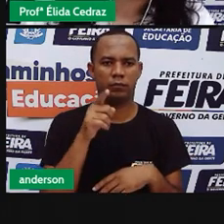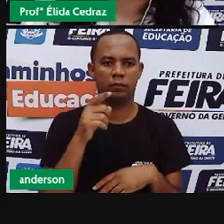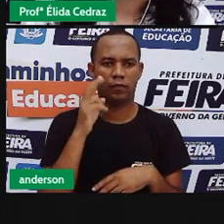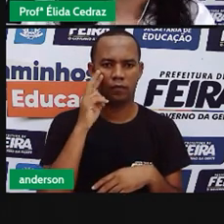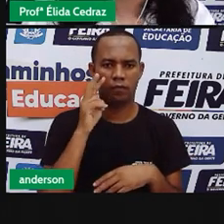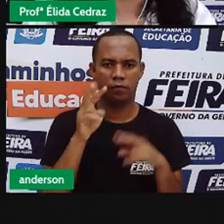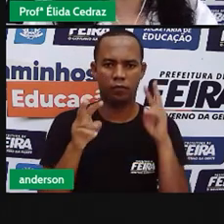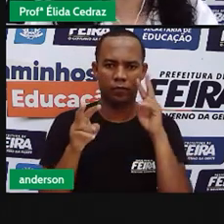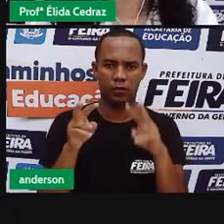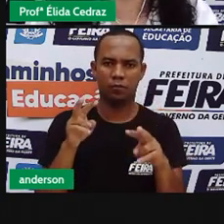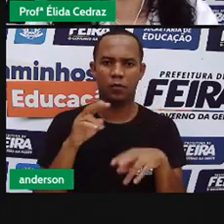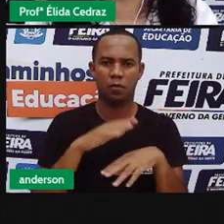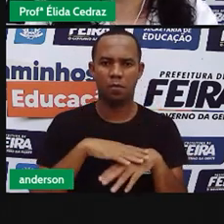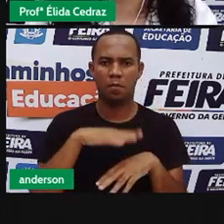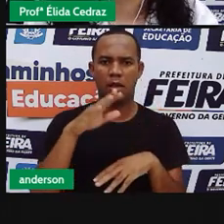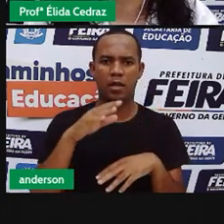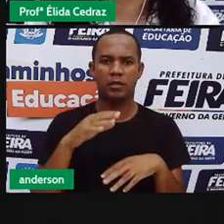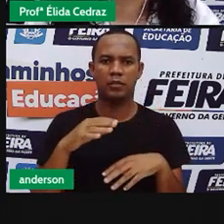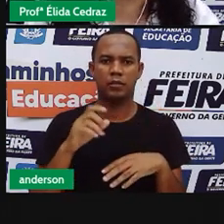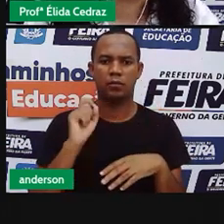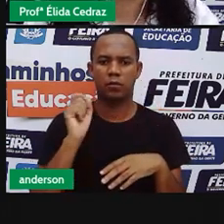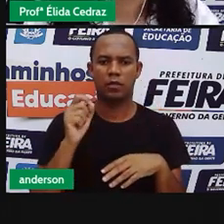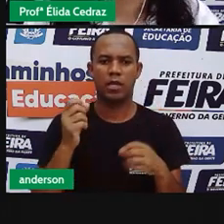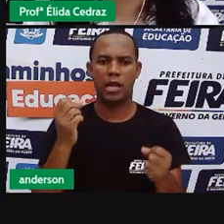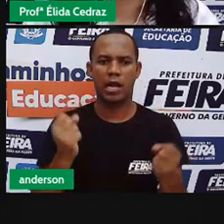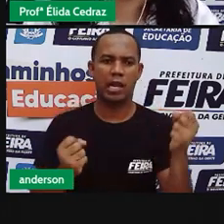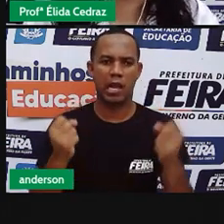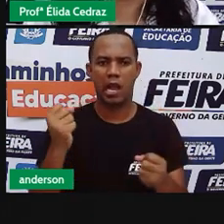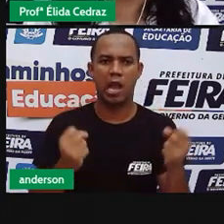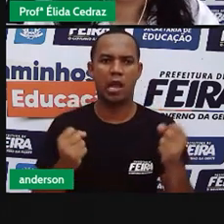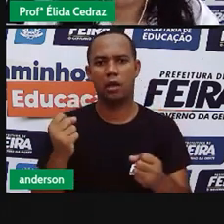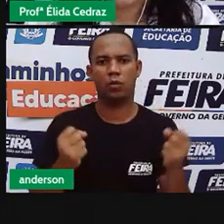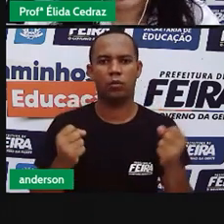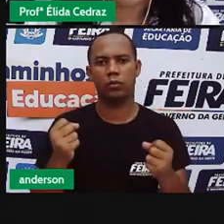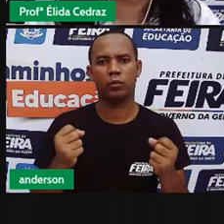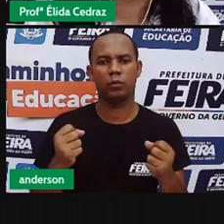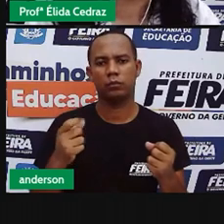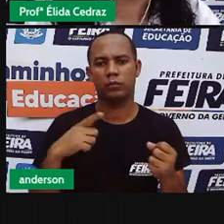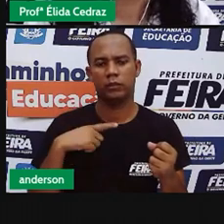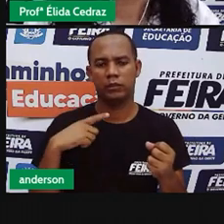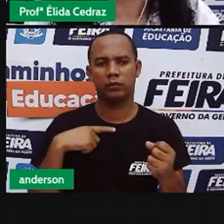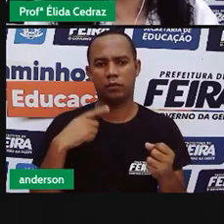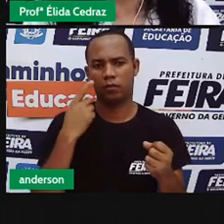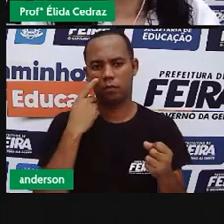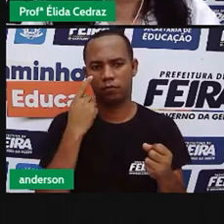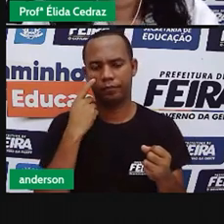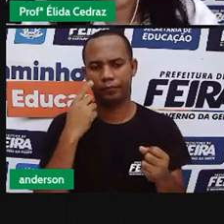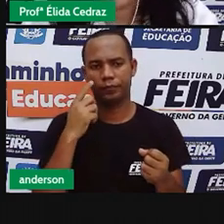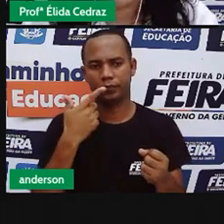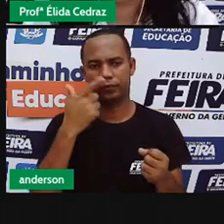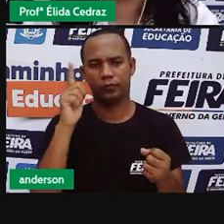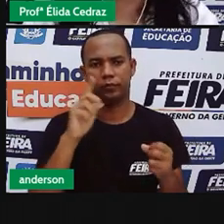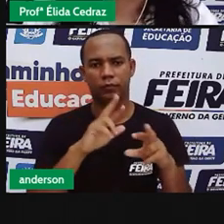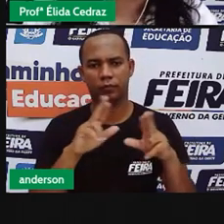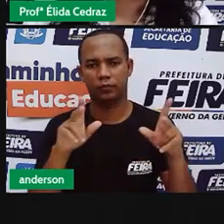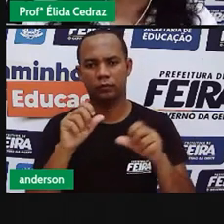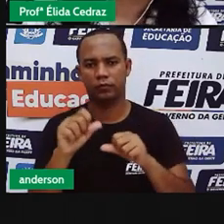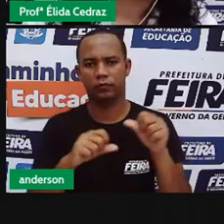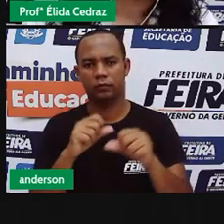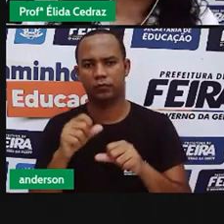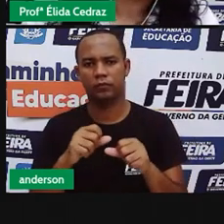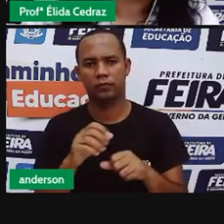nós vimos mais movimentos de carro do que de pessoas. Agora nós vamos ver o contrário.